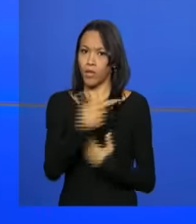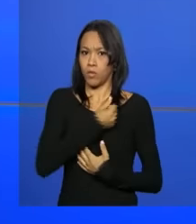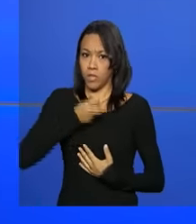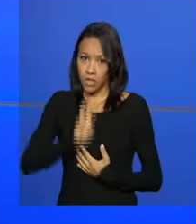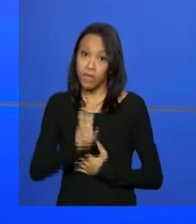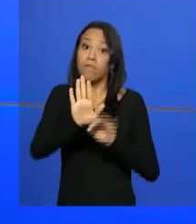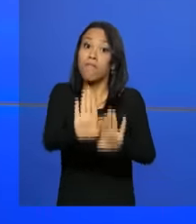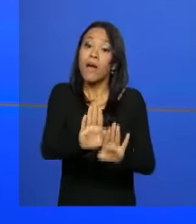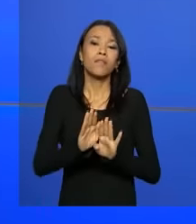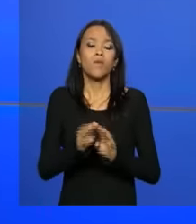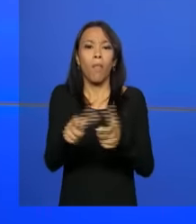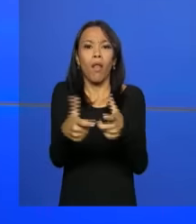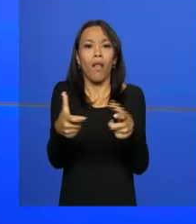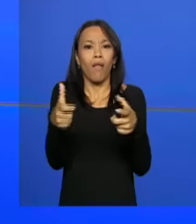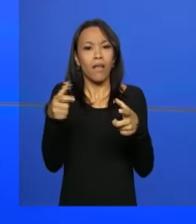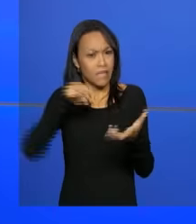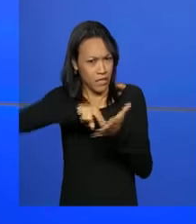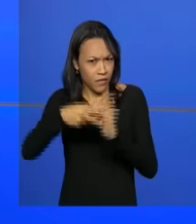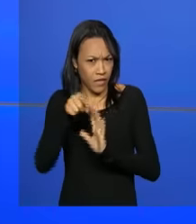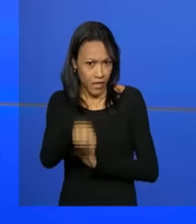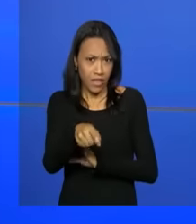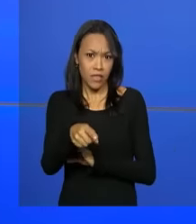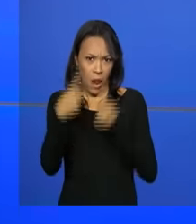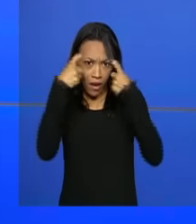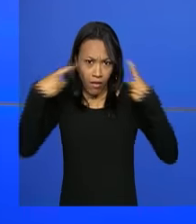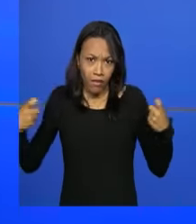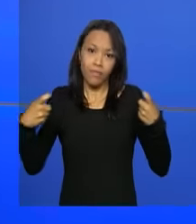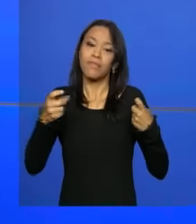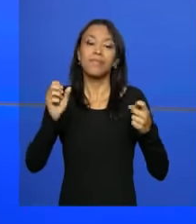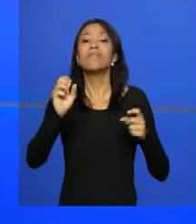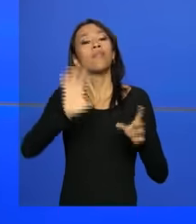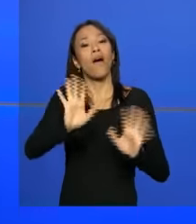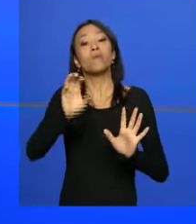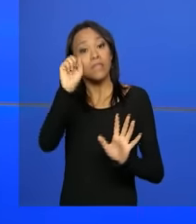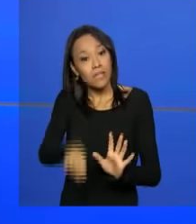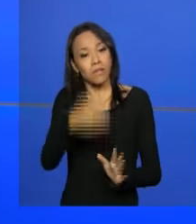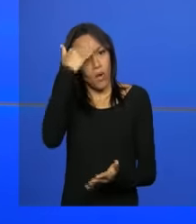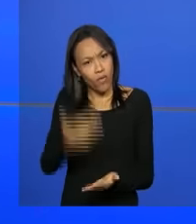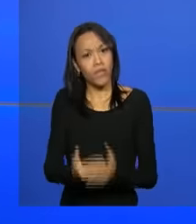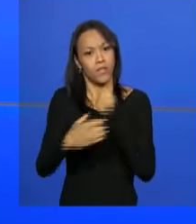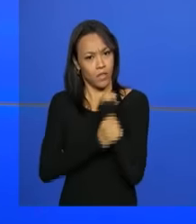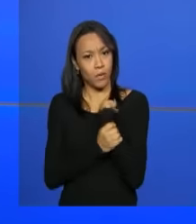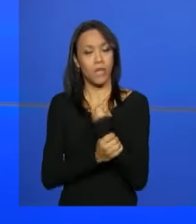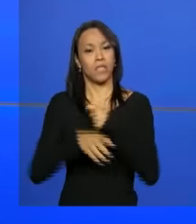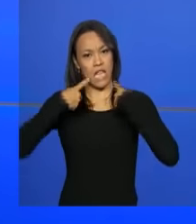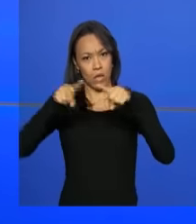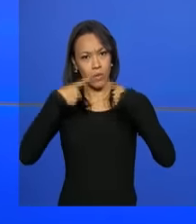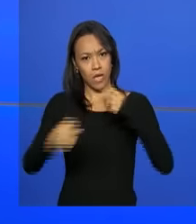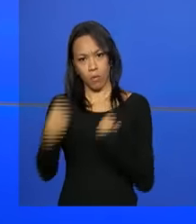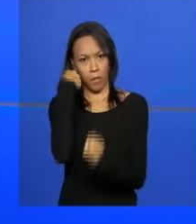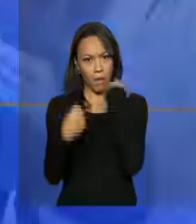Mas o crescimento não significa necessariamente aumento na violência, e sim uma maior confiança em denunciar as